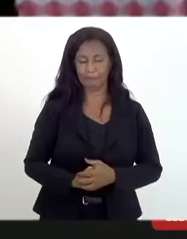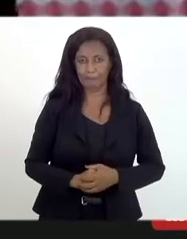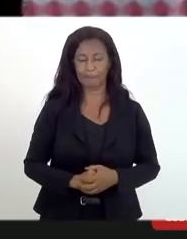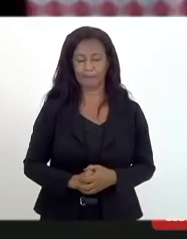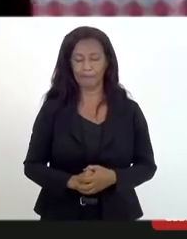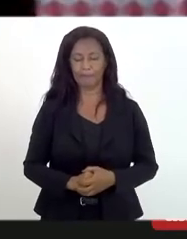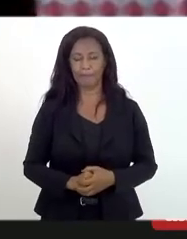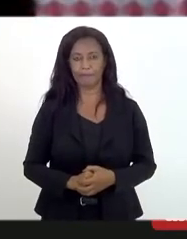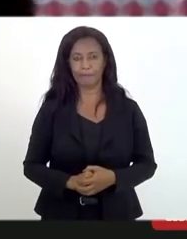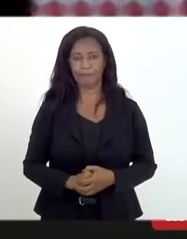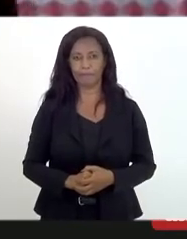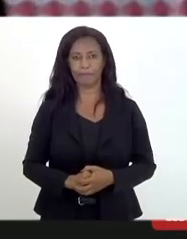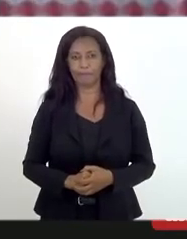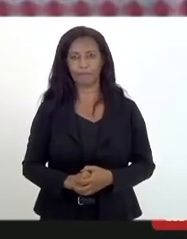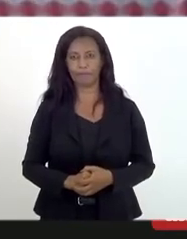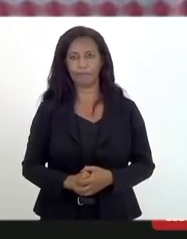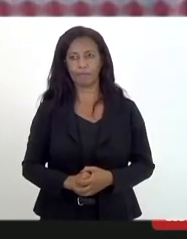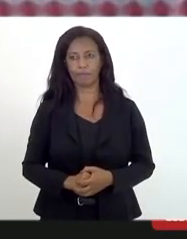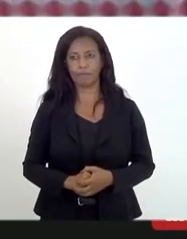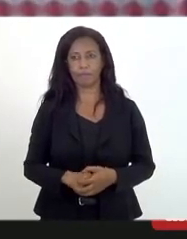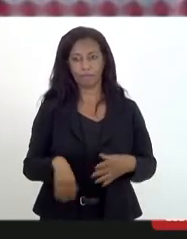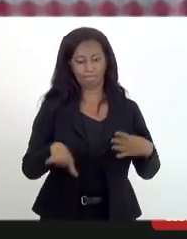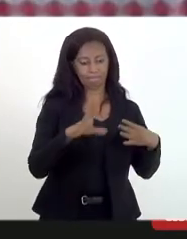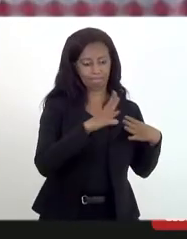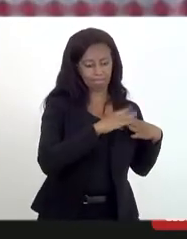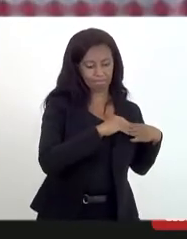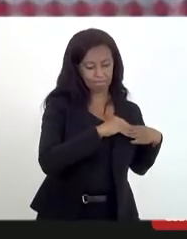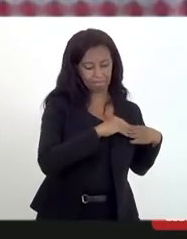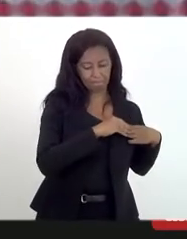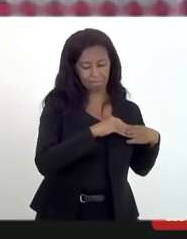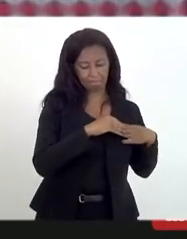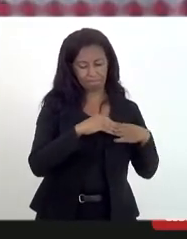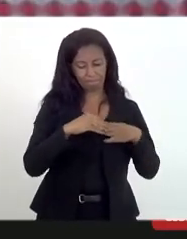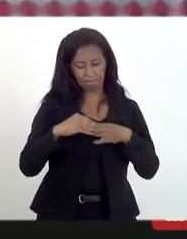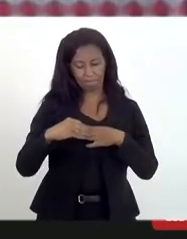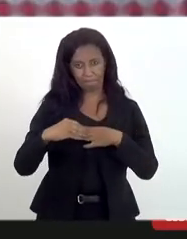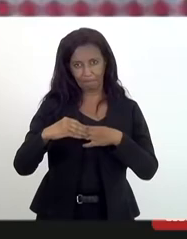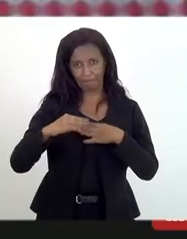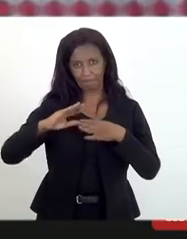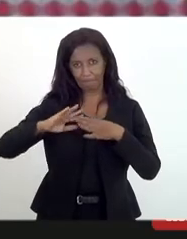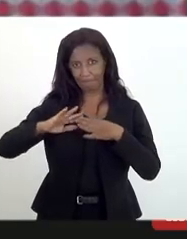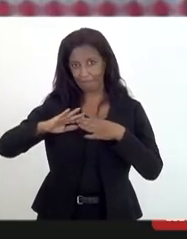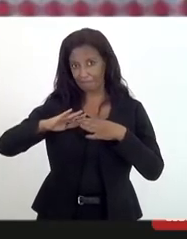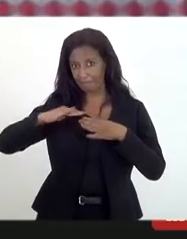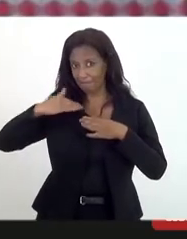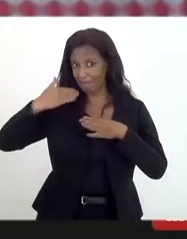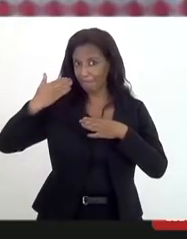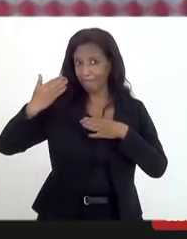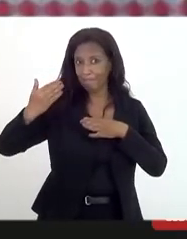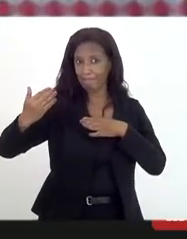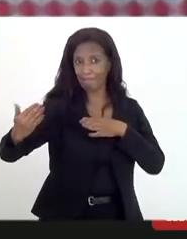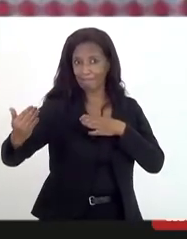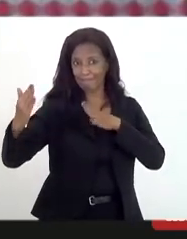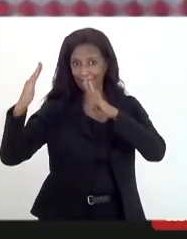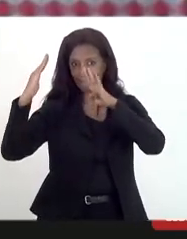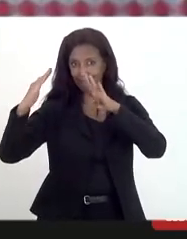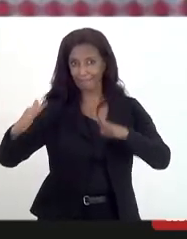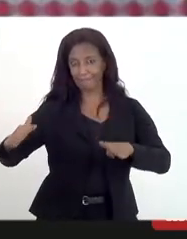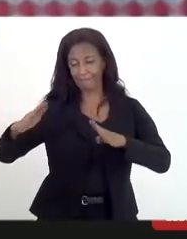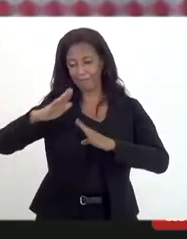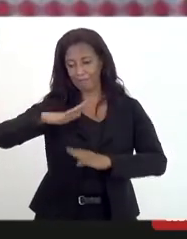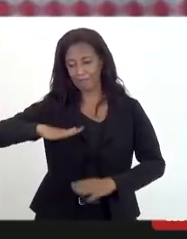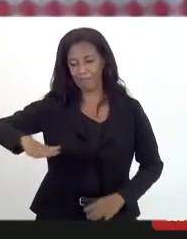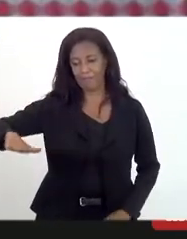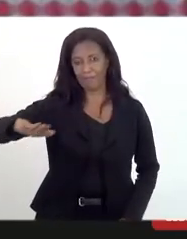que nos leva para além dos muros dos templos de